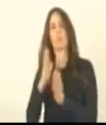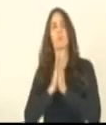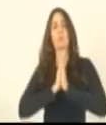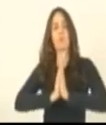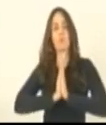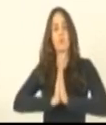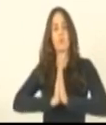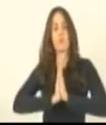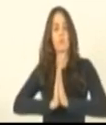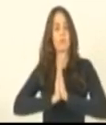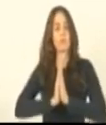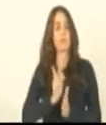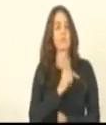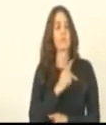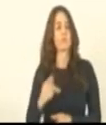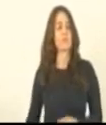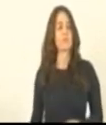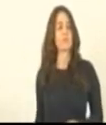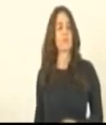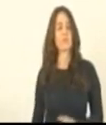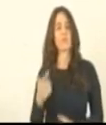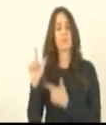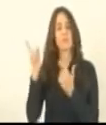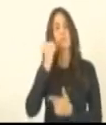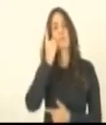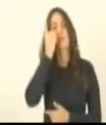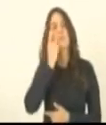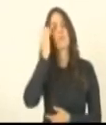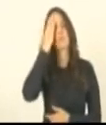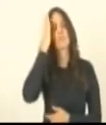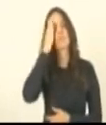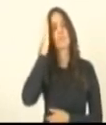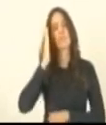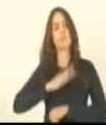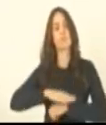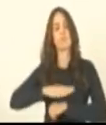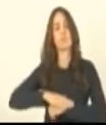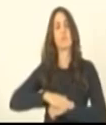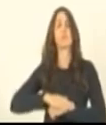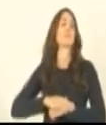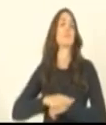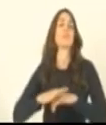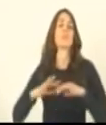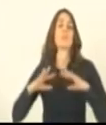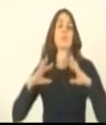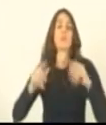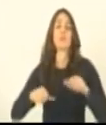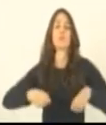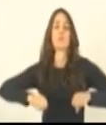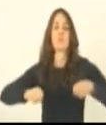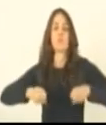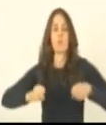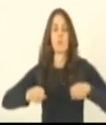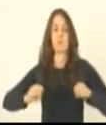encarecidamente, senhor presidente, que os deputados compreendam a situação porque passam todos os motociclistas.